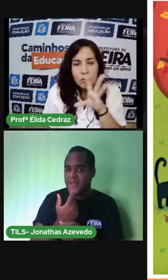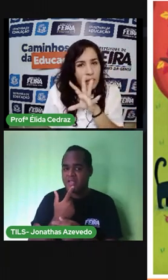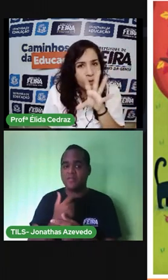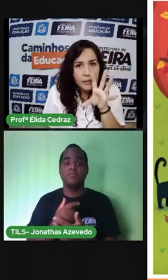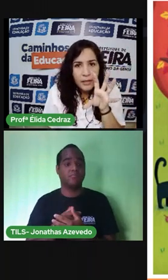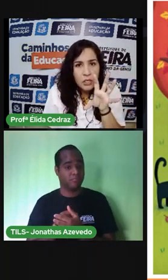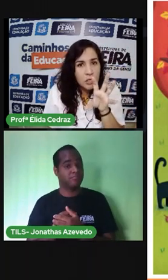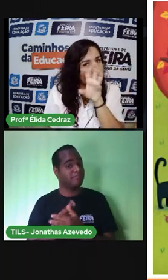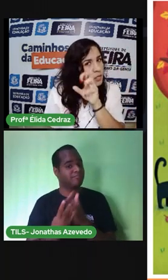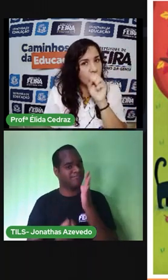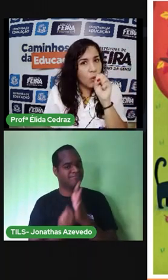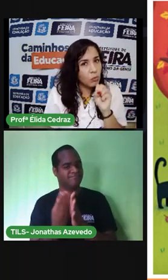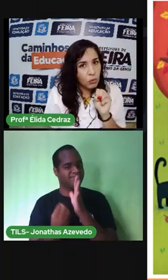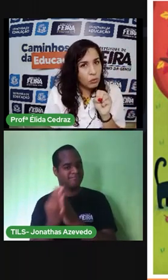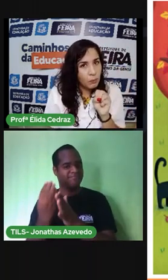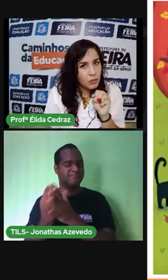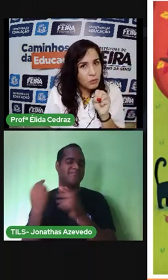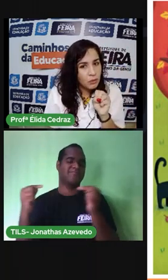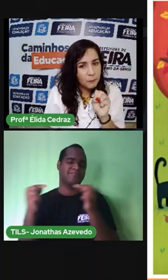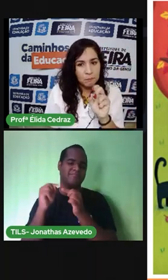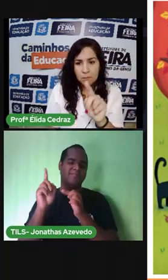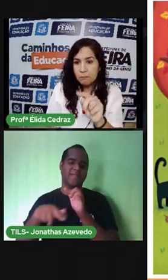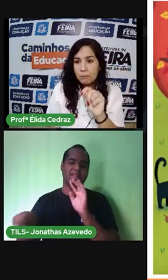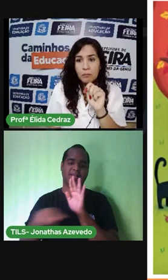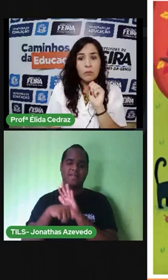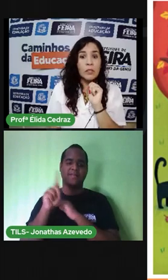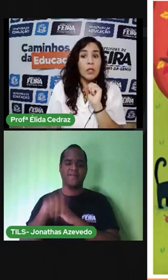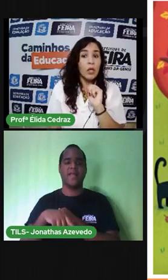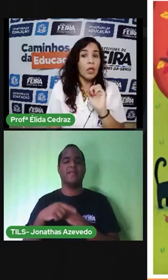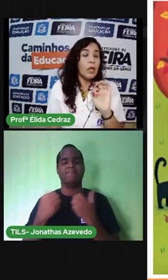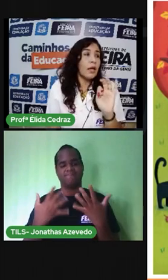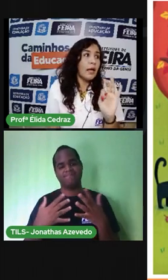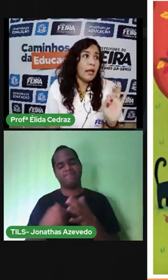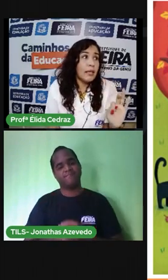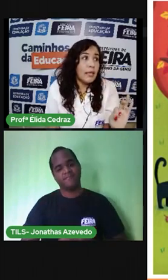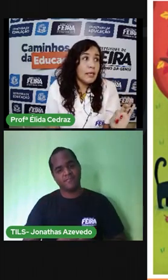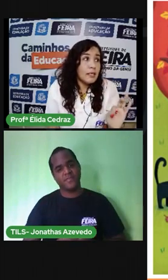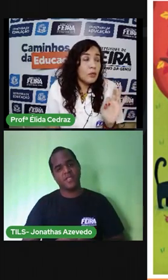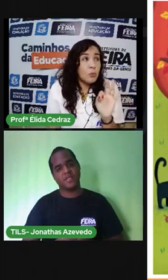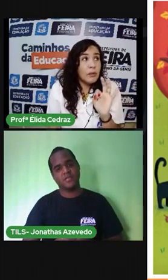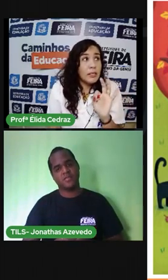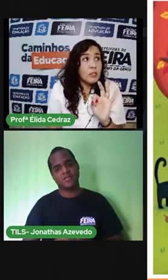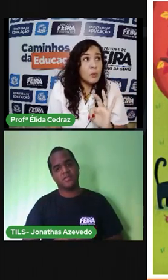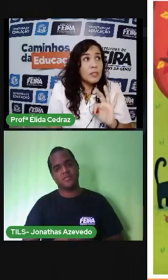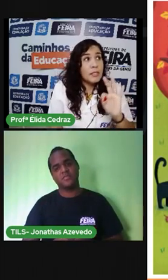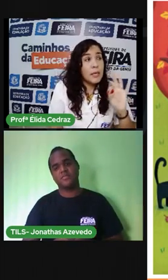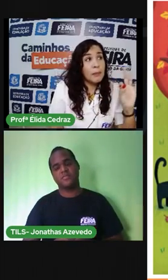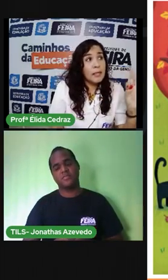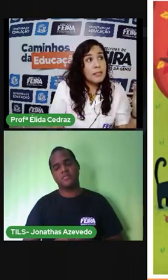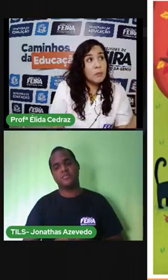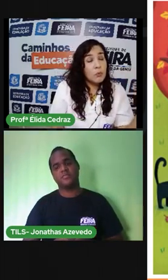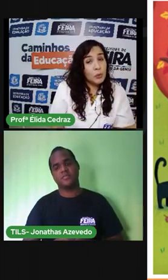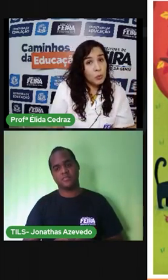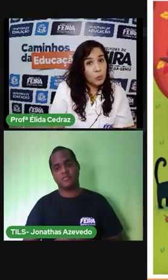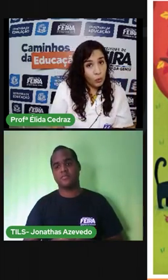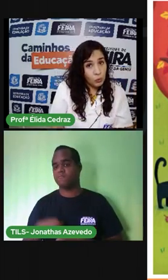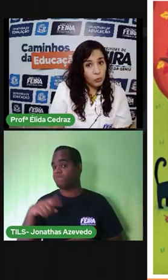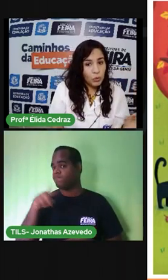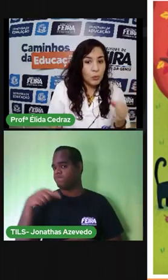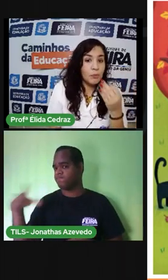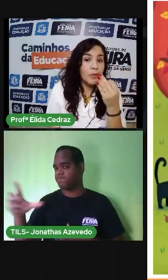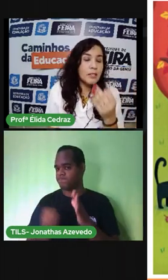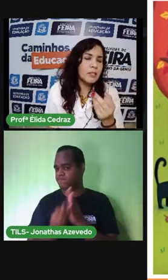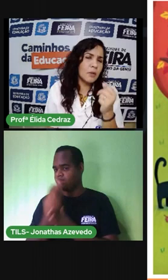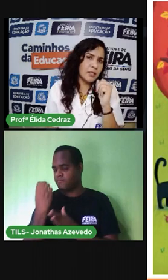isso são características que o outono possui. E uma das coisas que aparece muito no